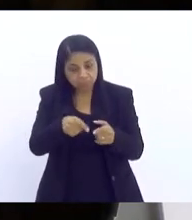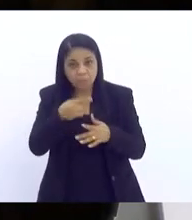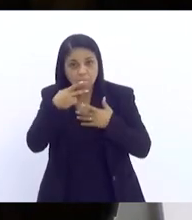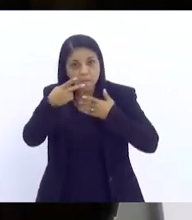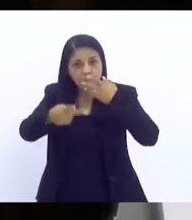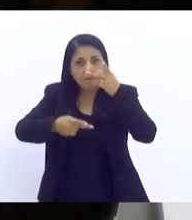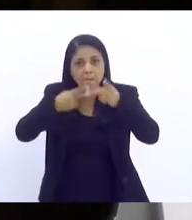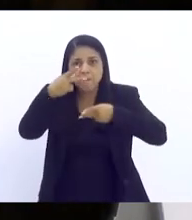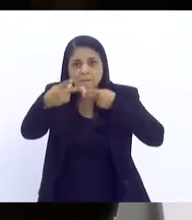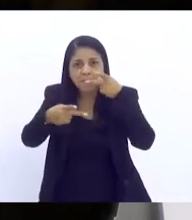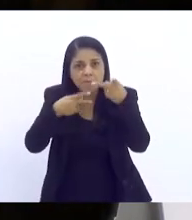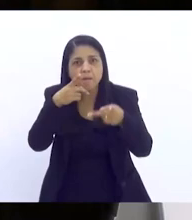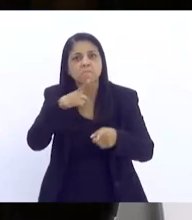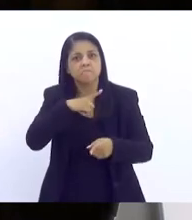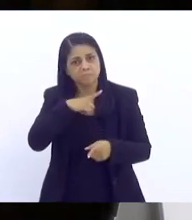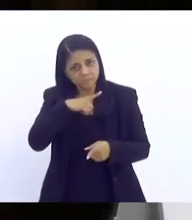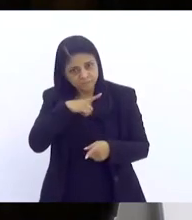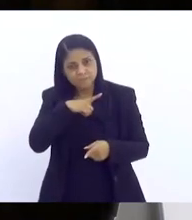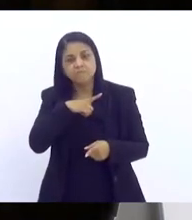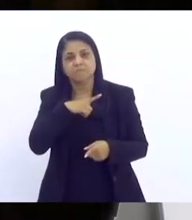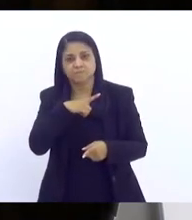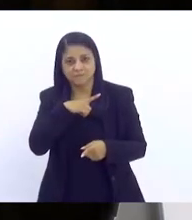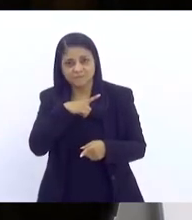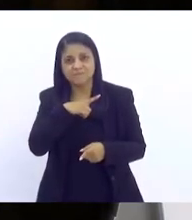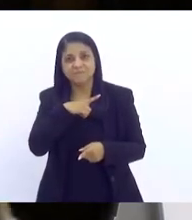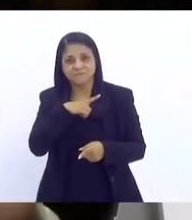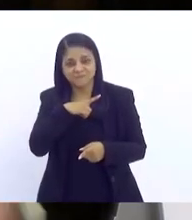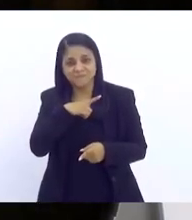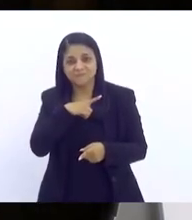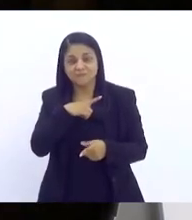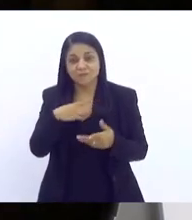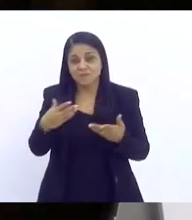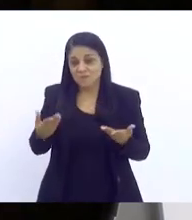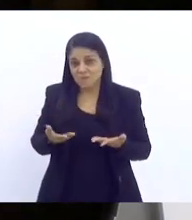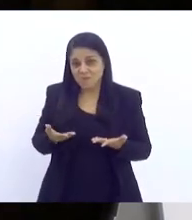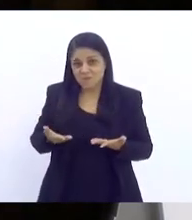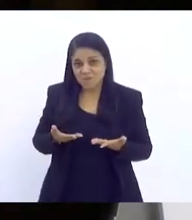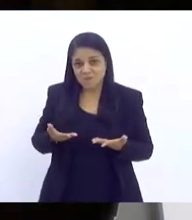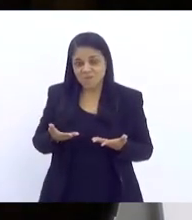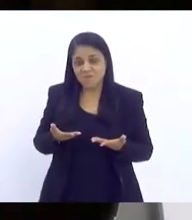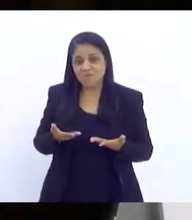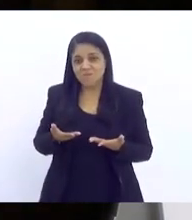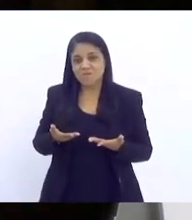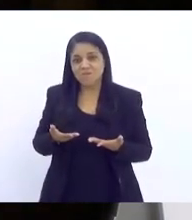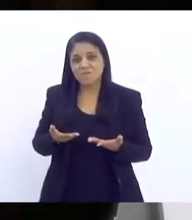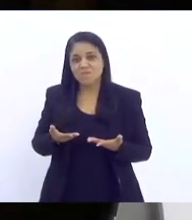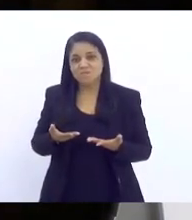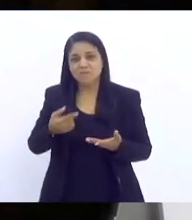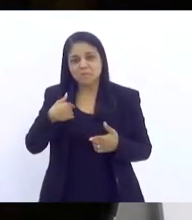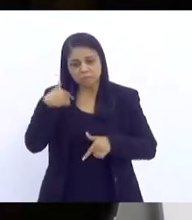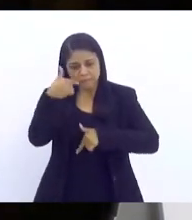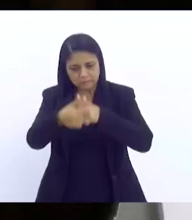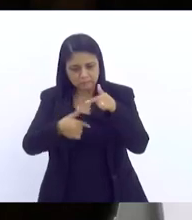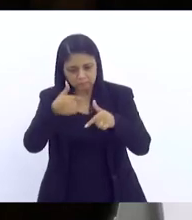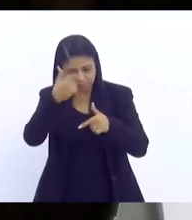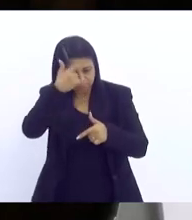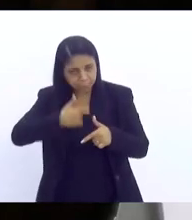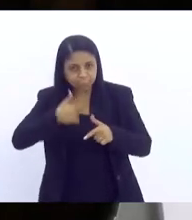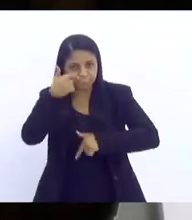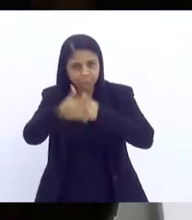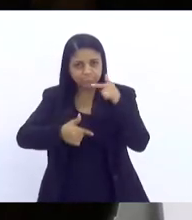Olha! Eles têm muito o que falar. Ultimamente, eu tenho trabalhado